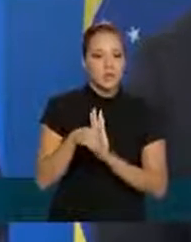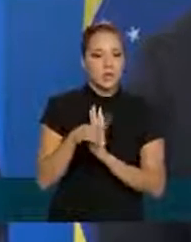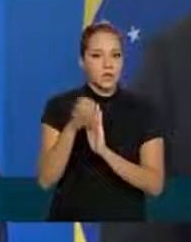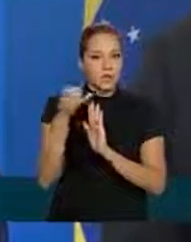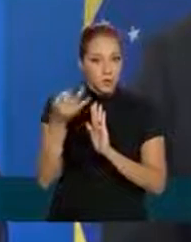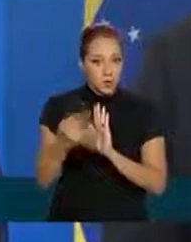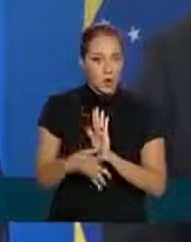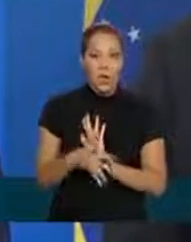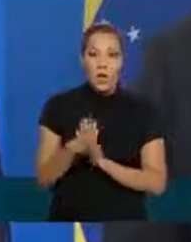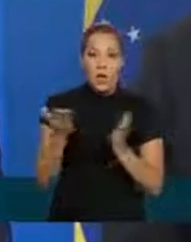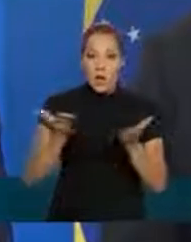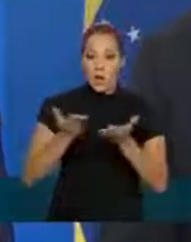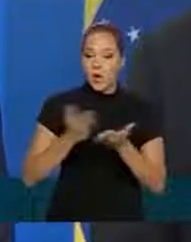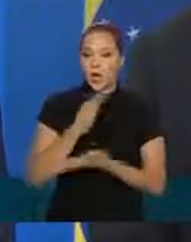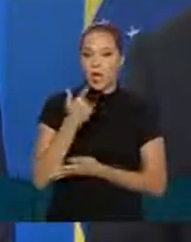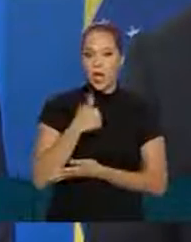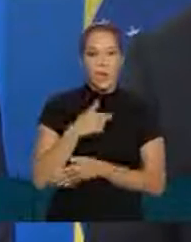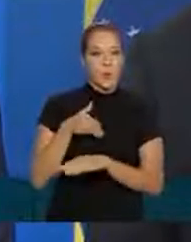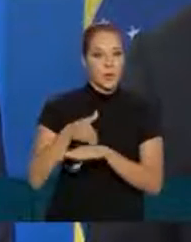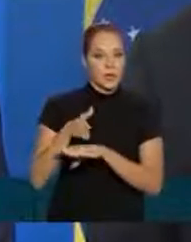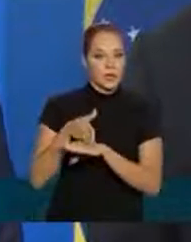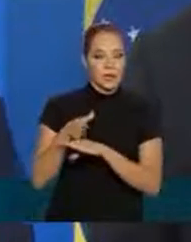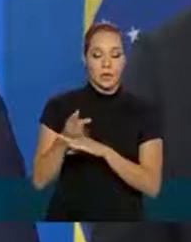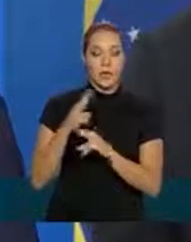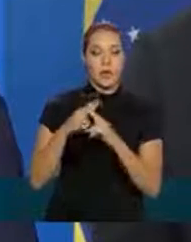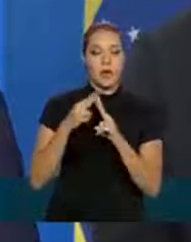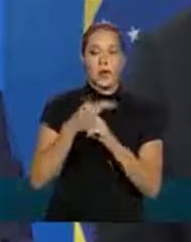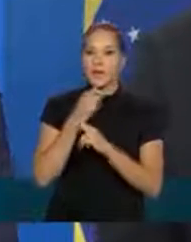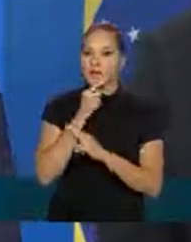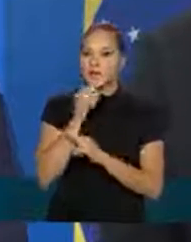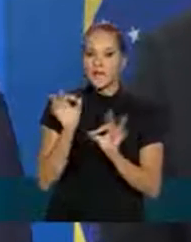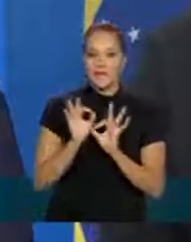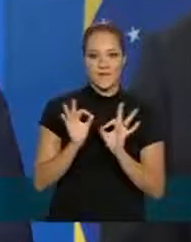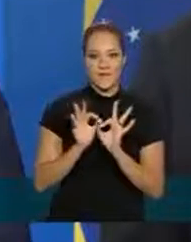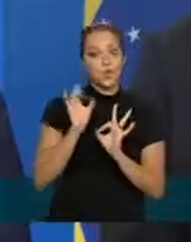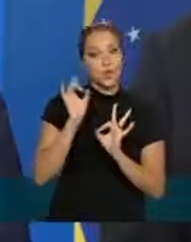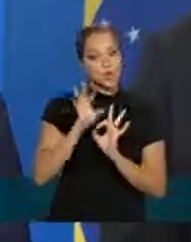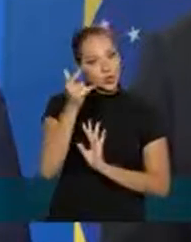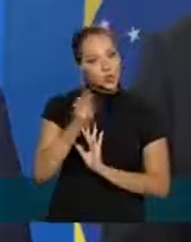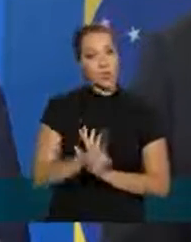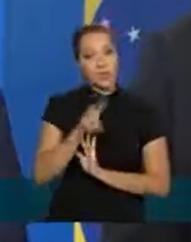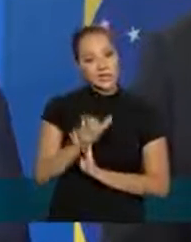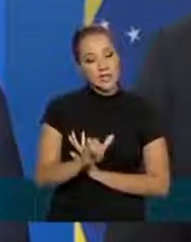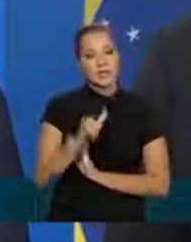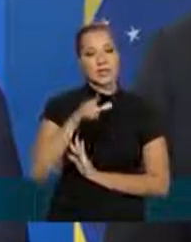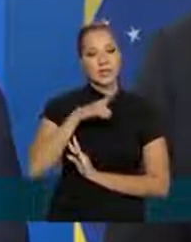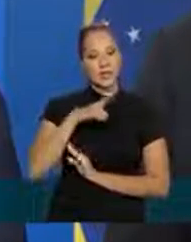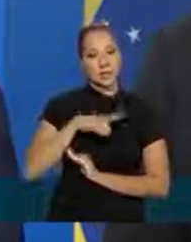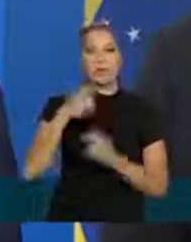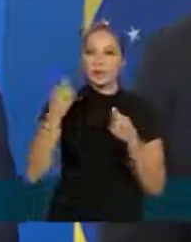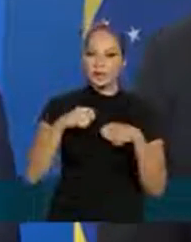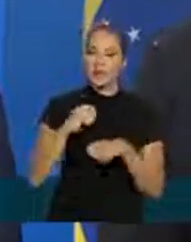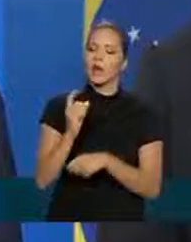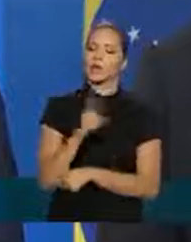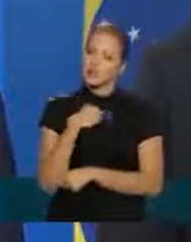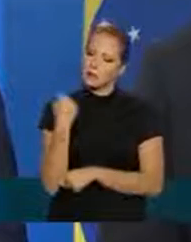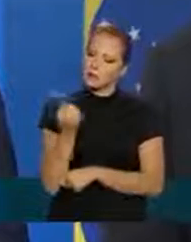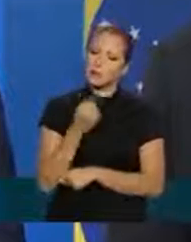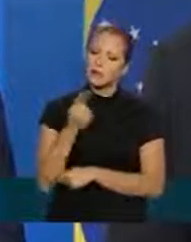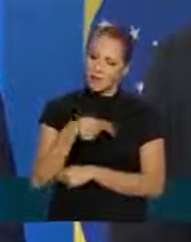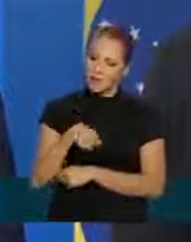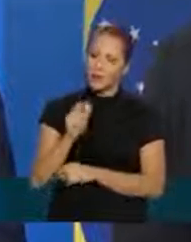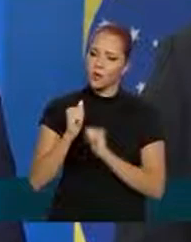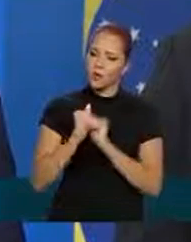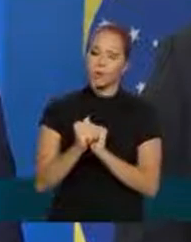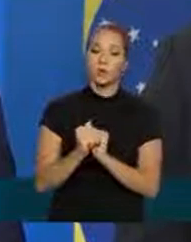trabalhando a priori não tem o envolvimento da Caixa mas de novo se houver qualquer necessidade nós estaremos mas